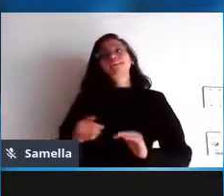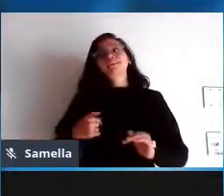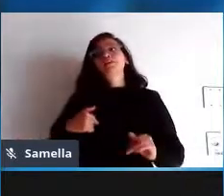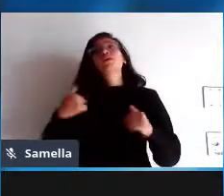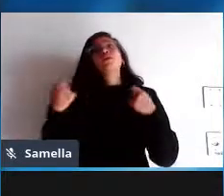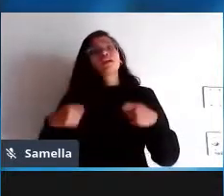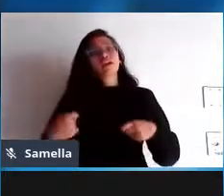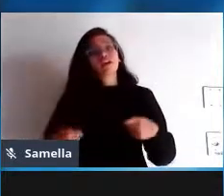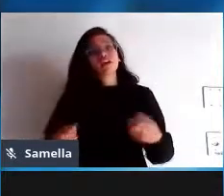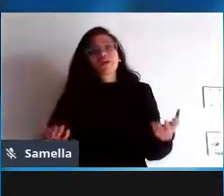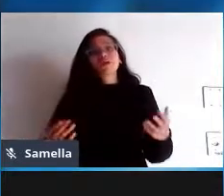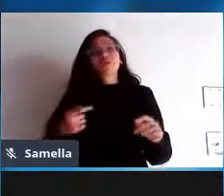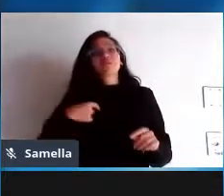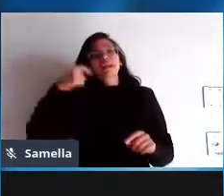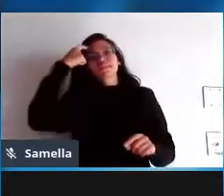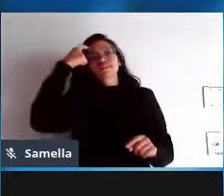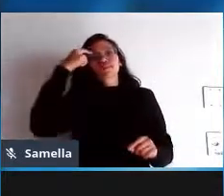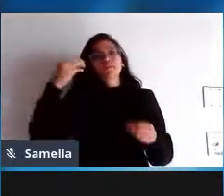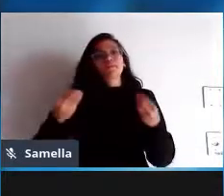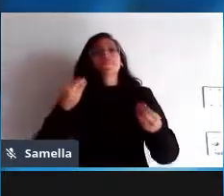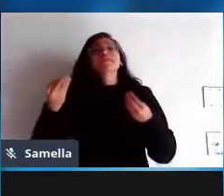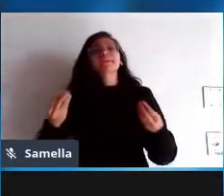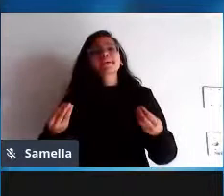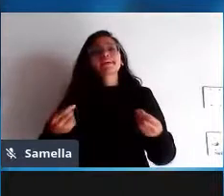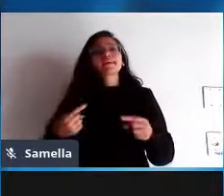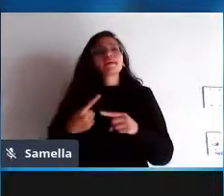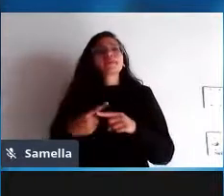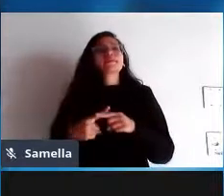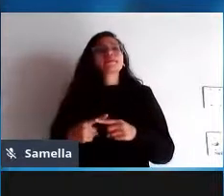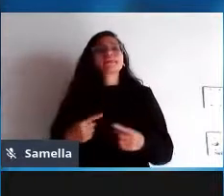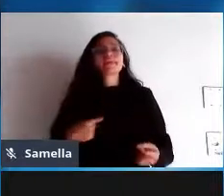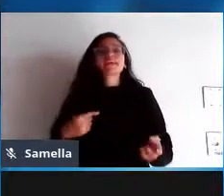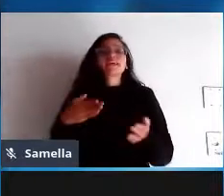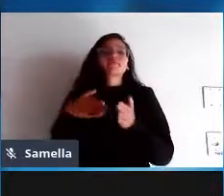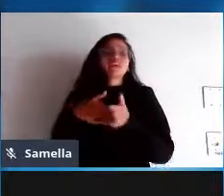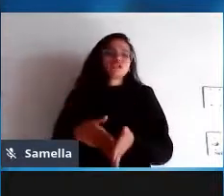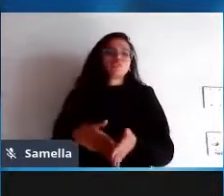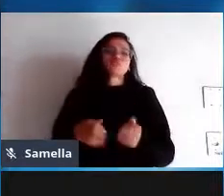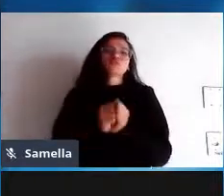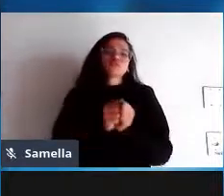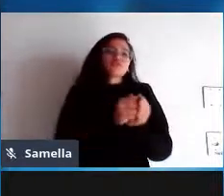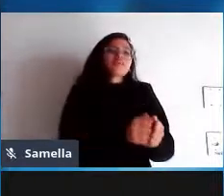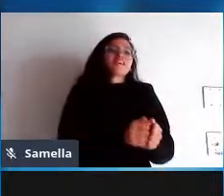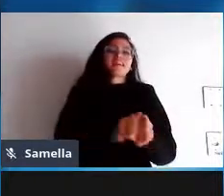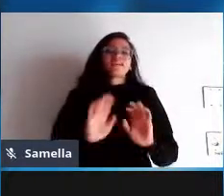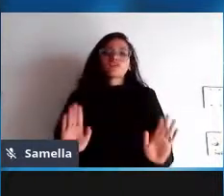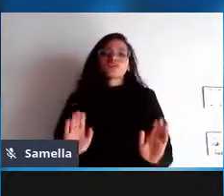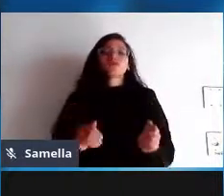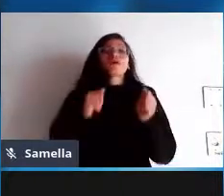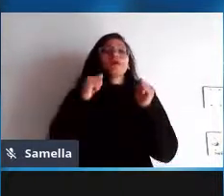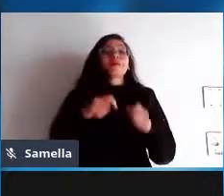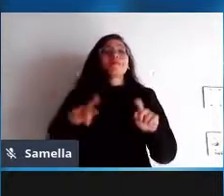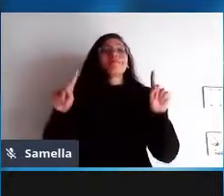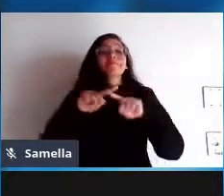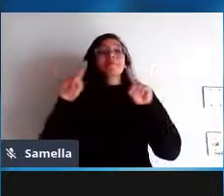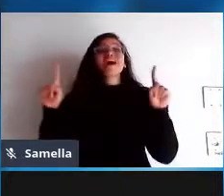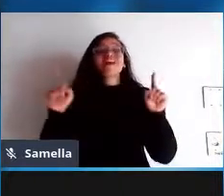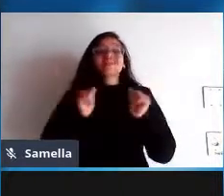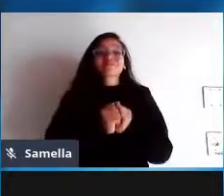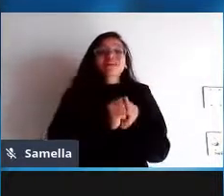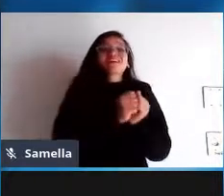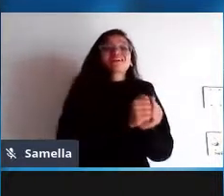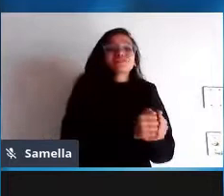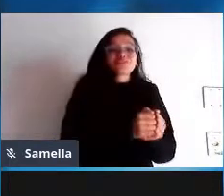as coisas que eu recebo dessa comunidade por que que eu continuo lá para